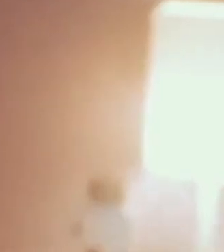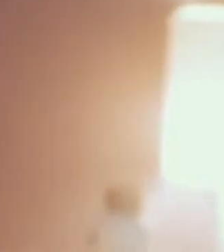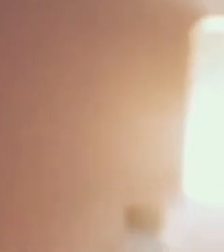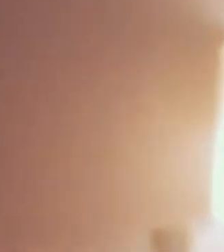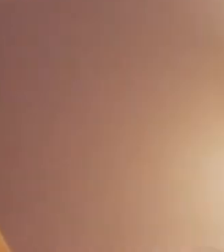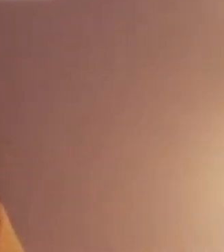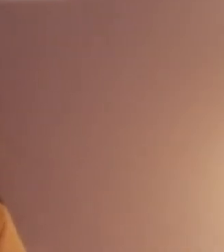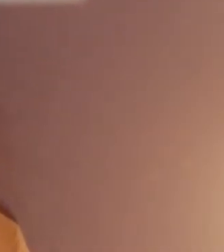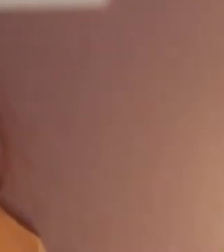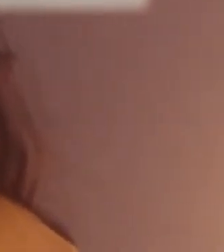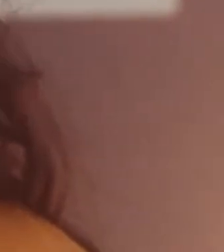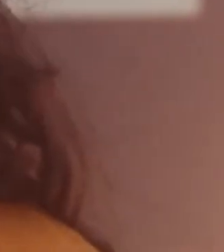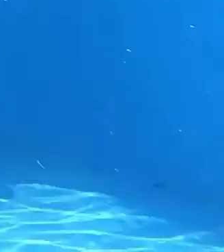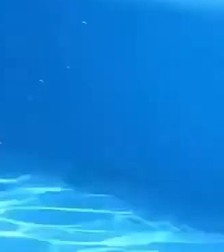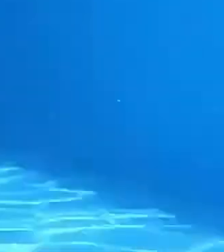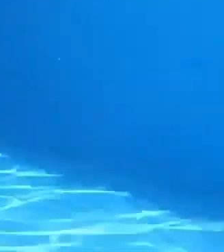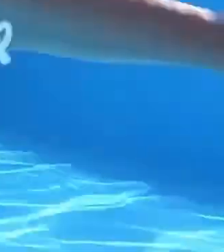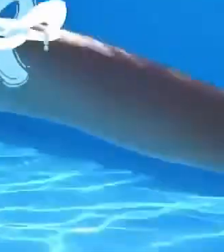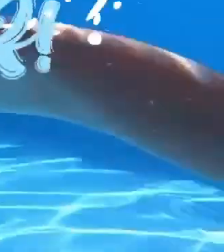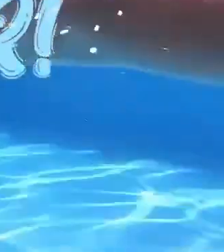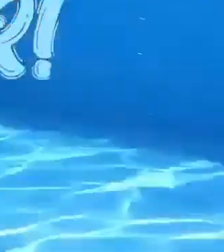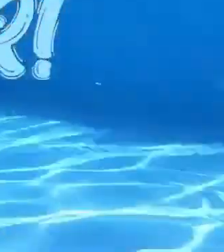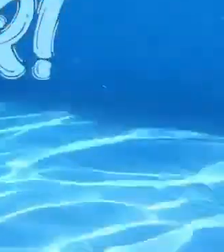fazer. A gente vai fazer a diferença.